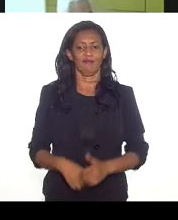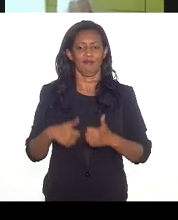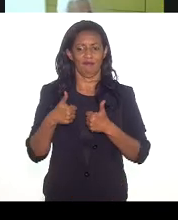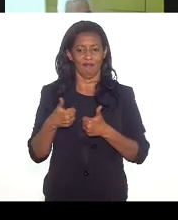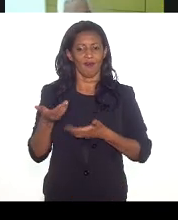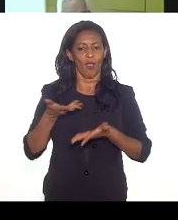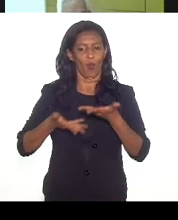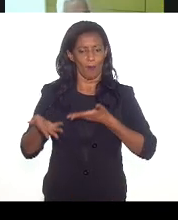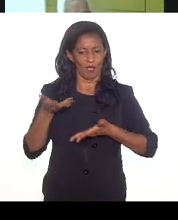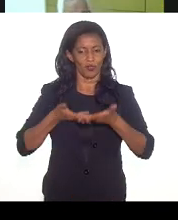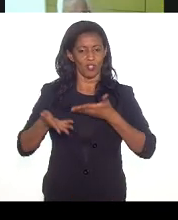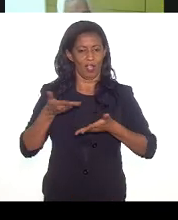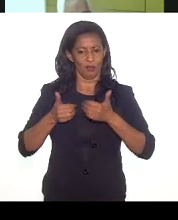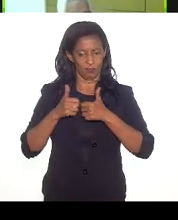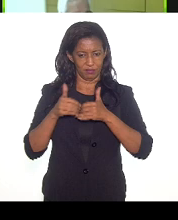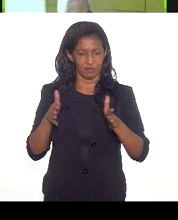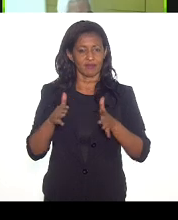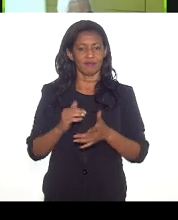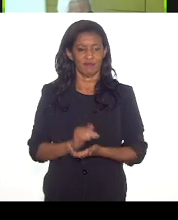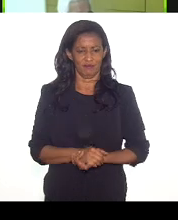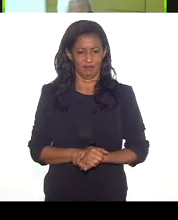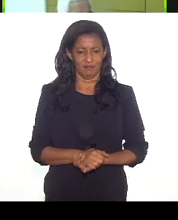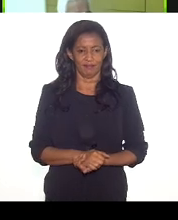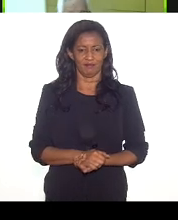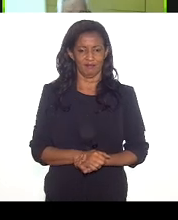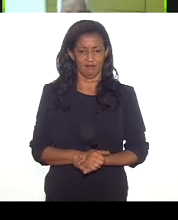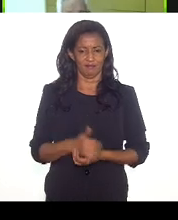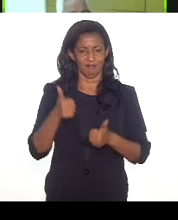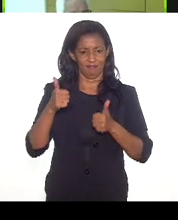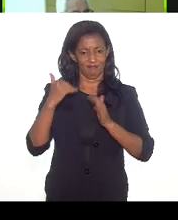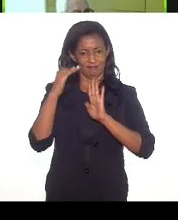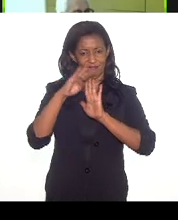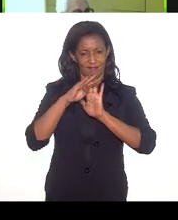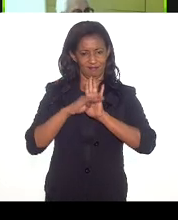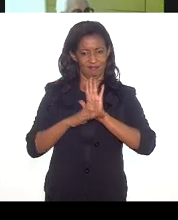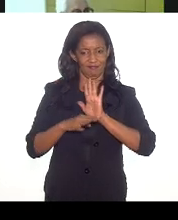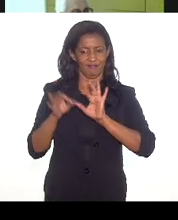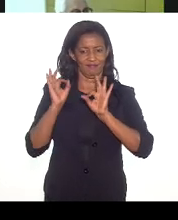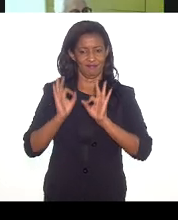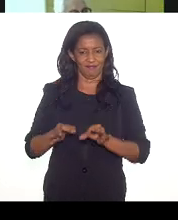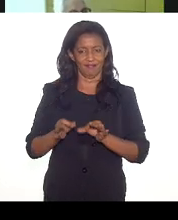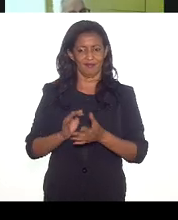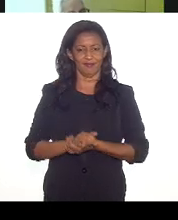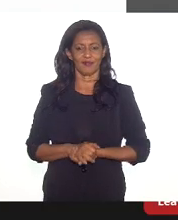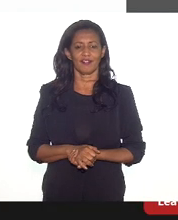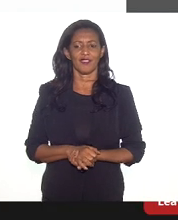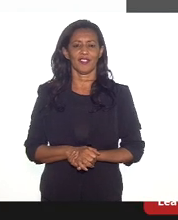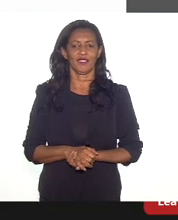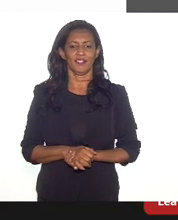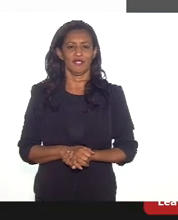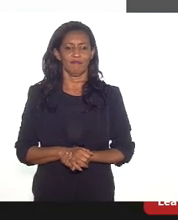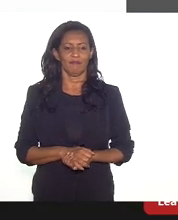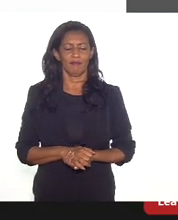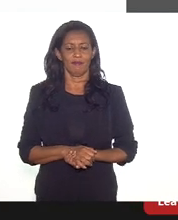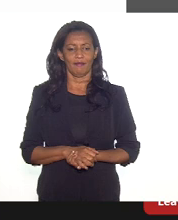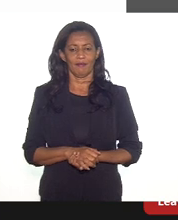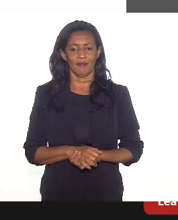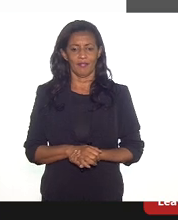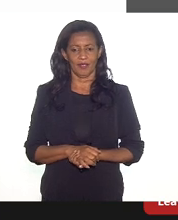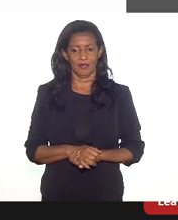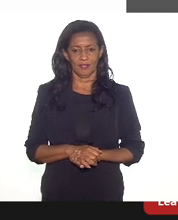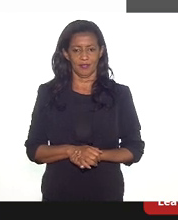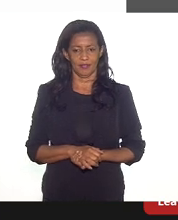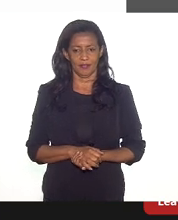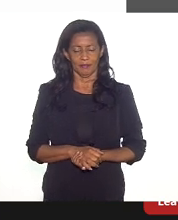compartilhado. Pode começar. Está compartilhado? Está tudo certinho. Está ok, então. Na verdade, essa...